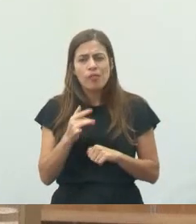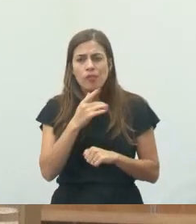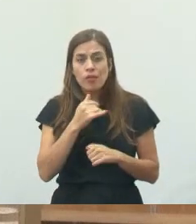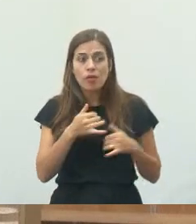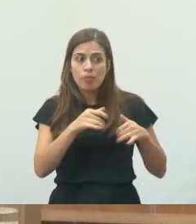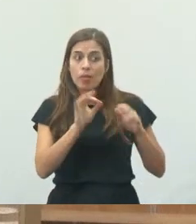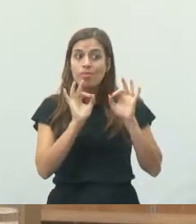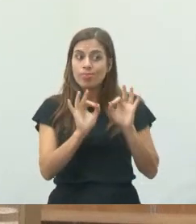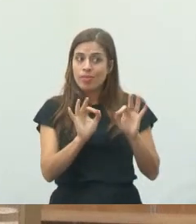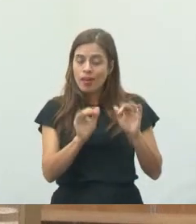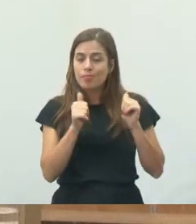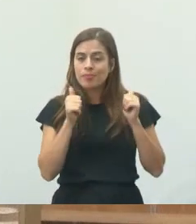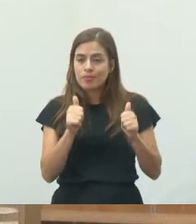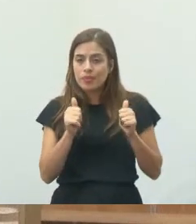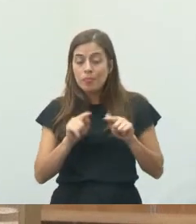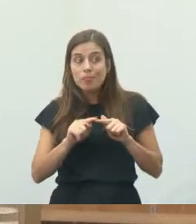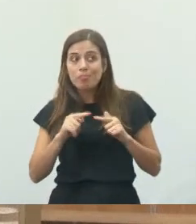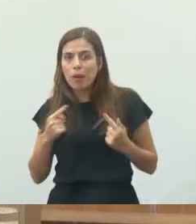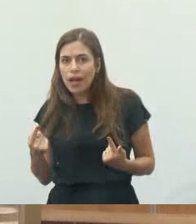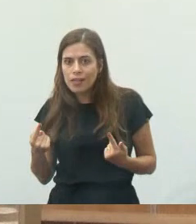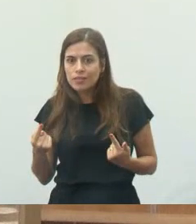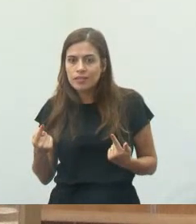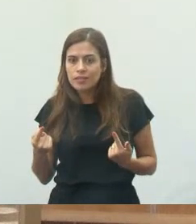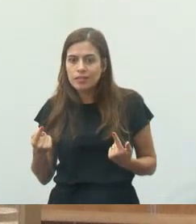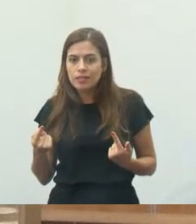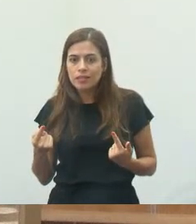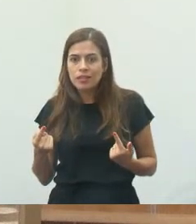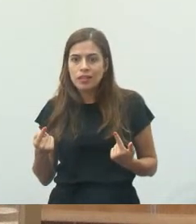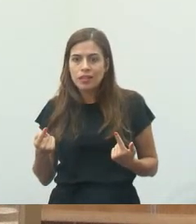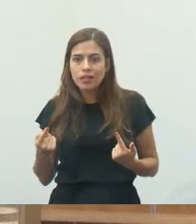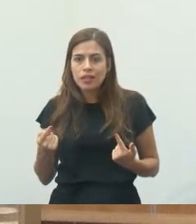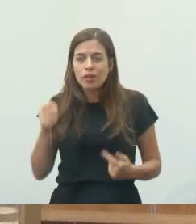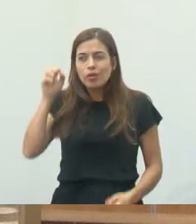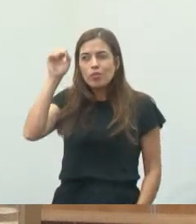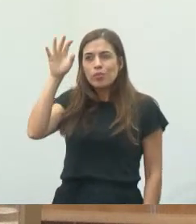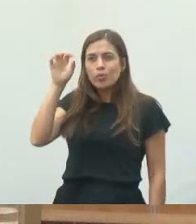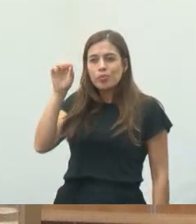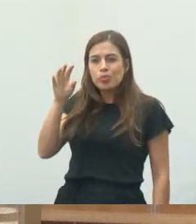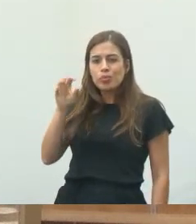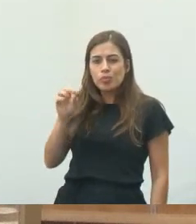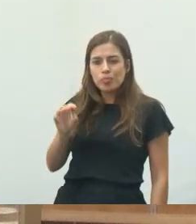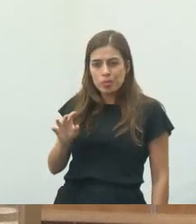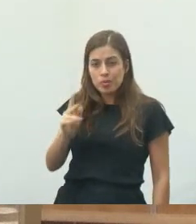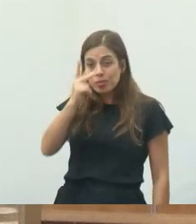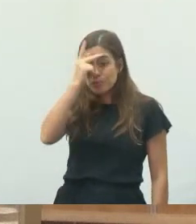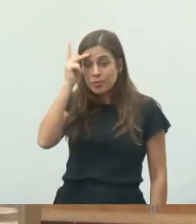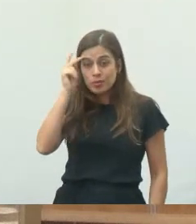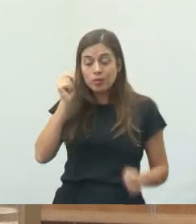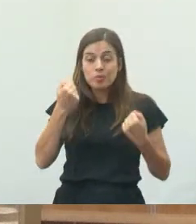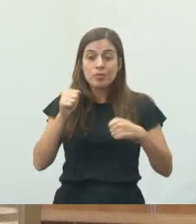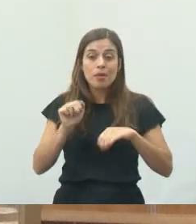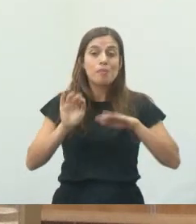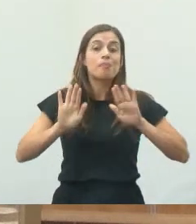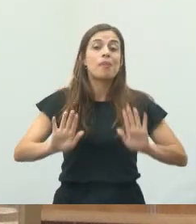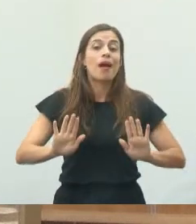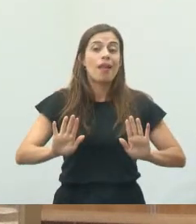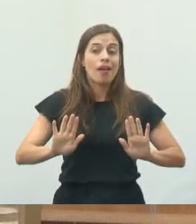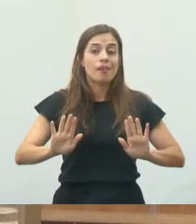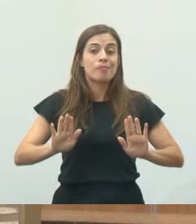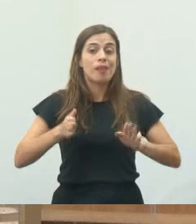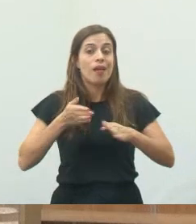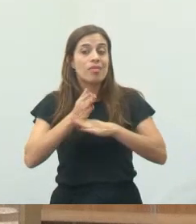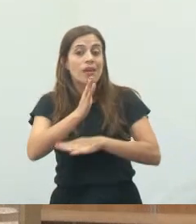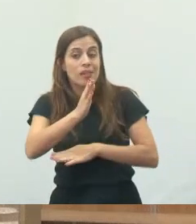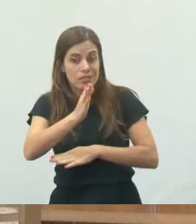jóia aquela rotatória. Porém, com o semáforo, as pessoas obrigatoriamente têm que parar para dar